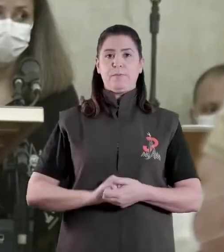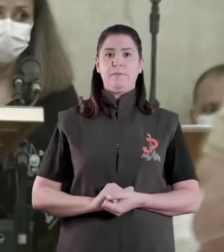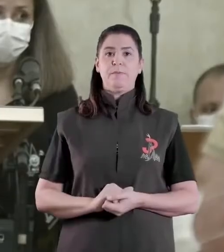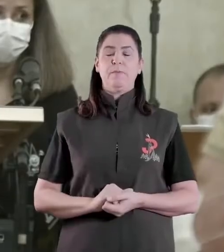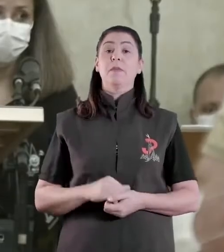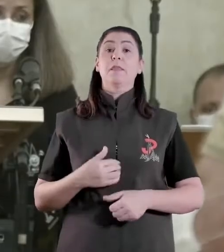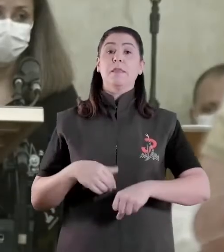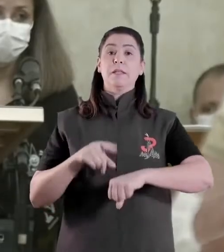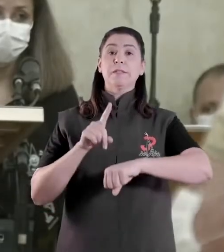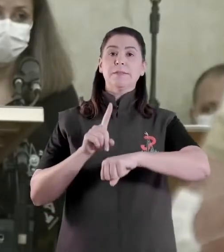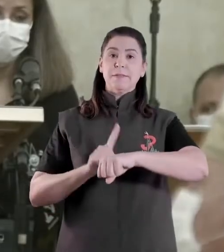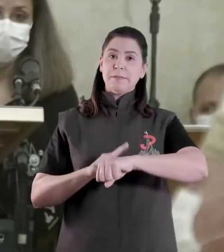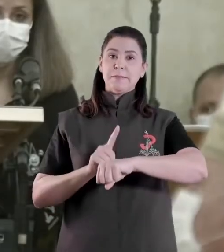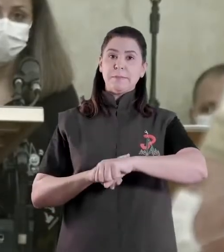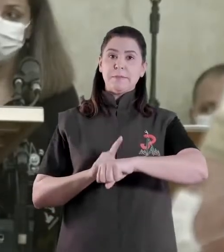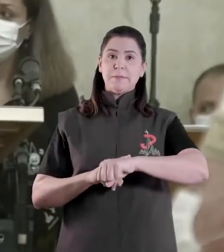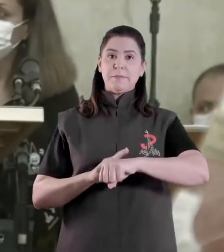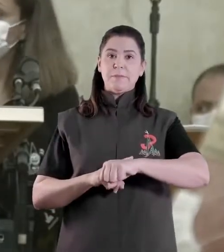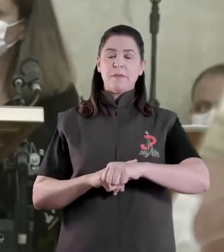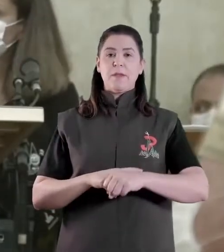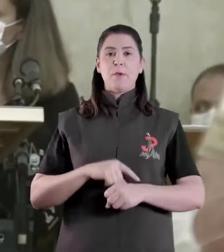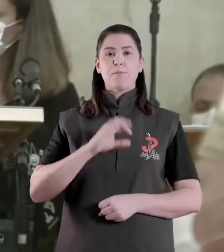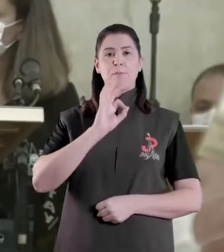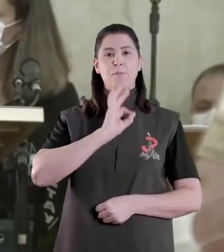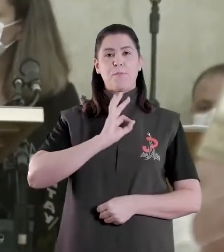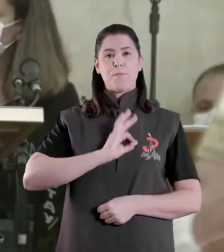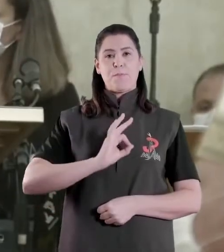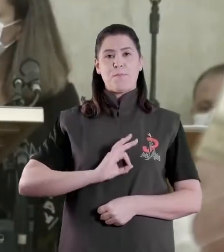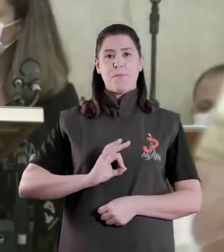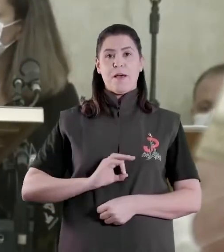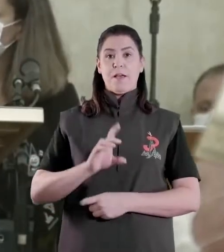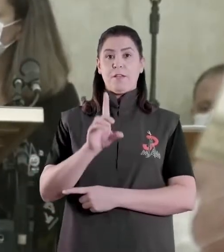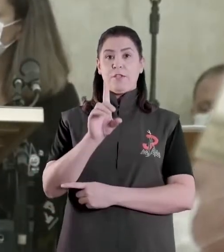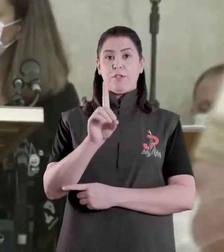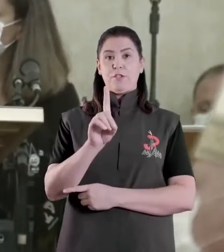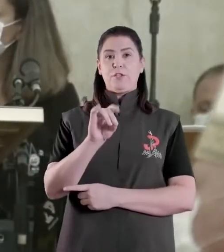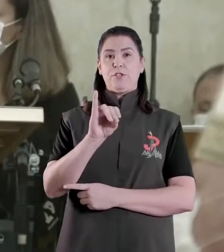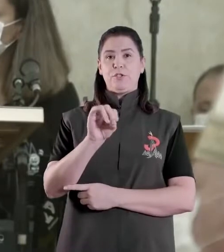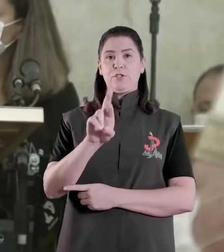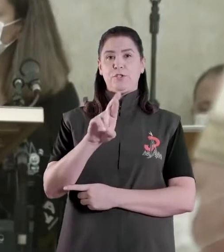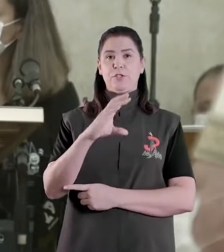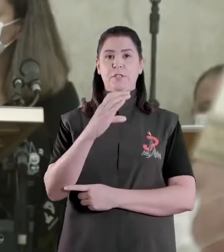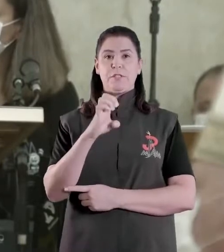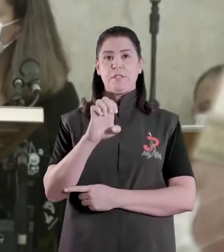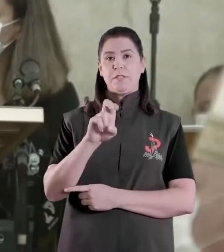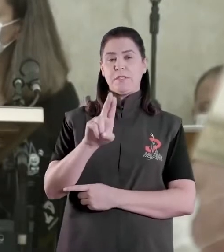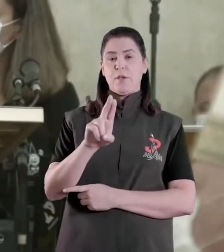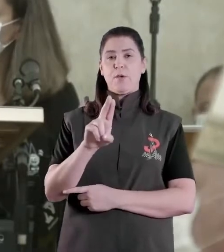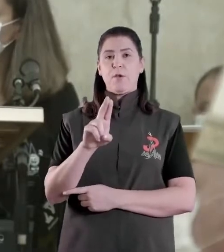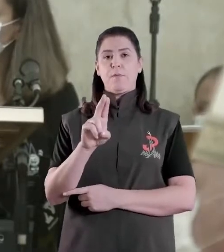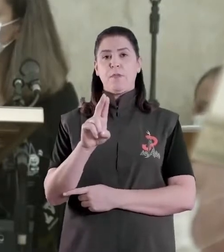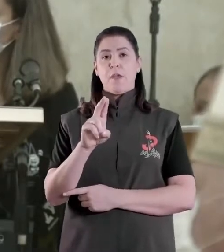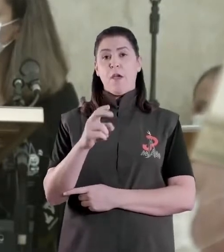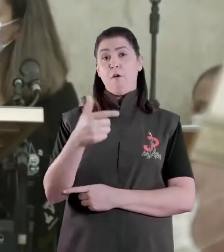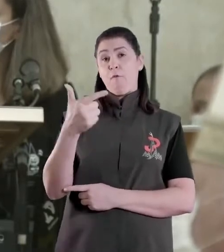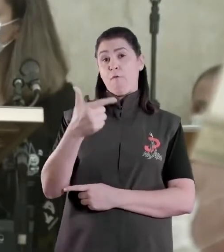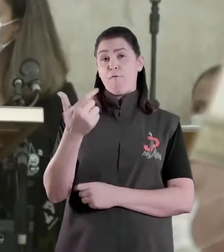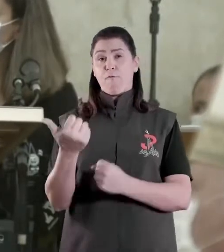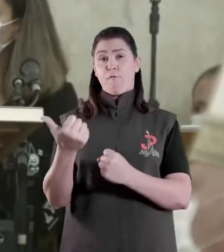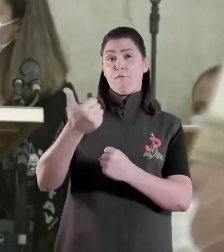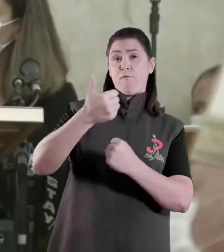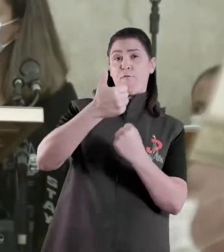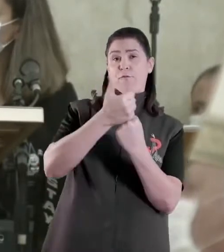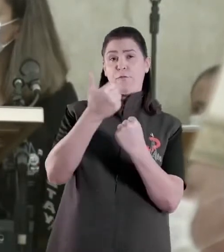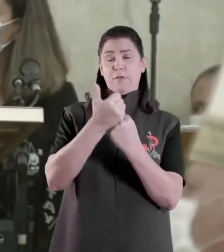Neste momento, Padre Dirceu Alves do Nascimento, Vice-Chanceler do